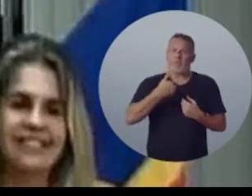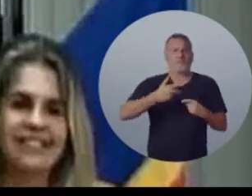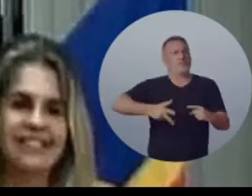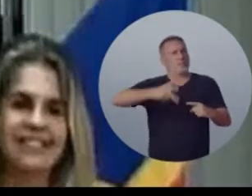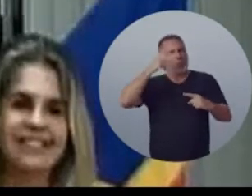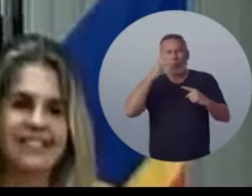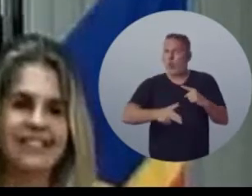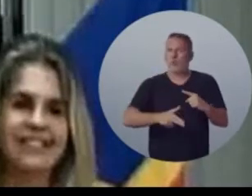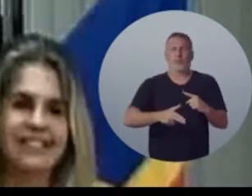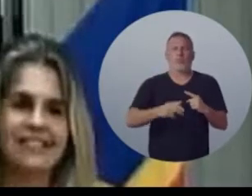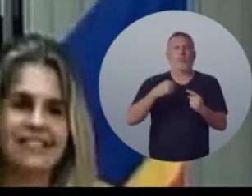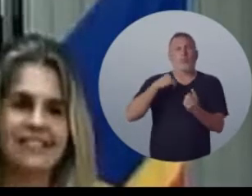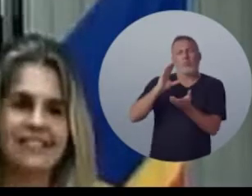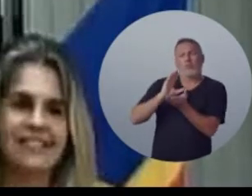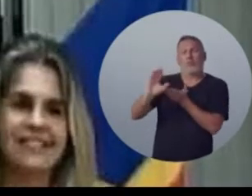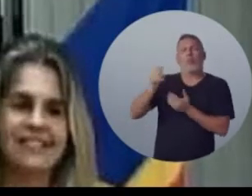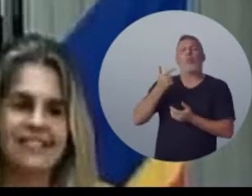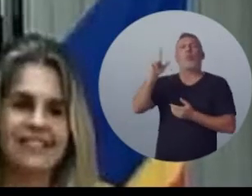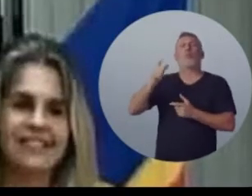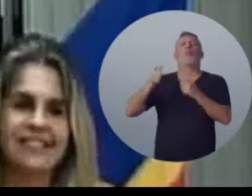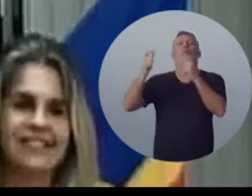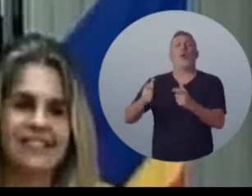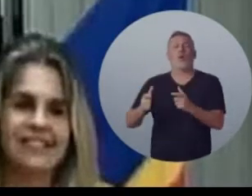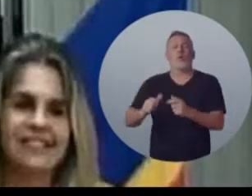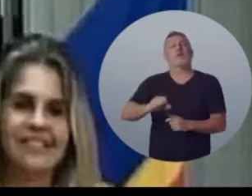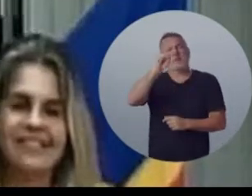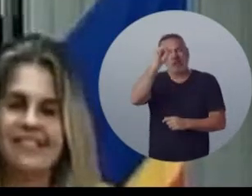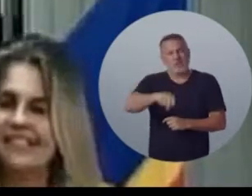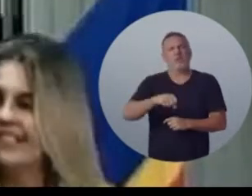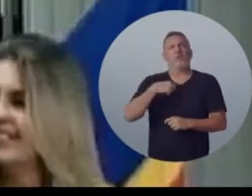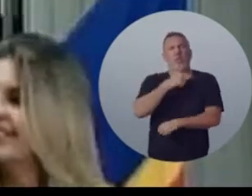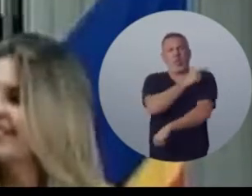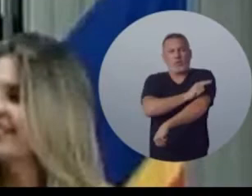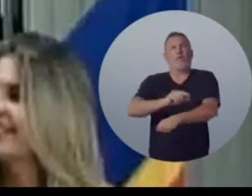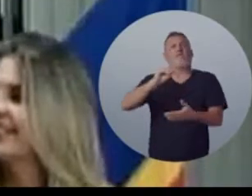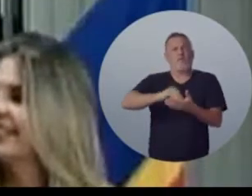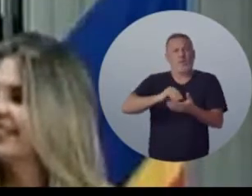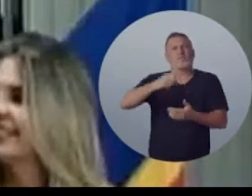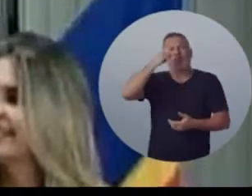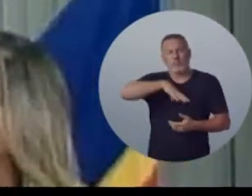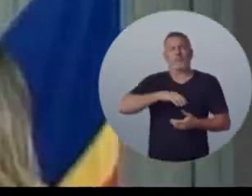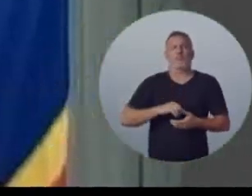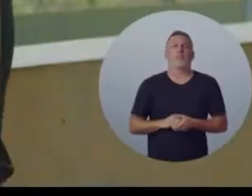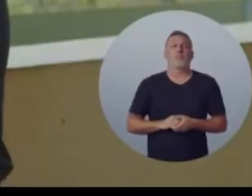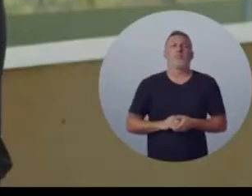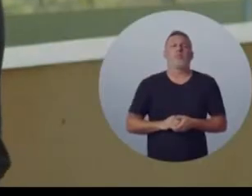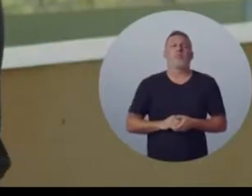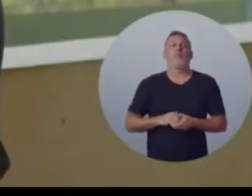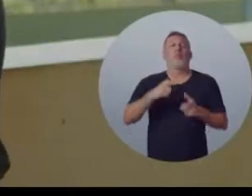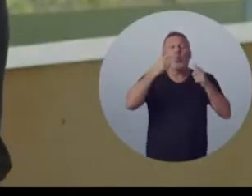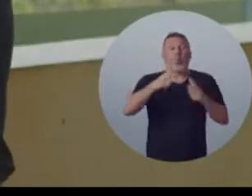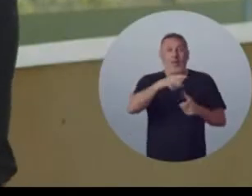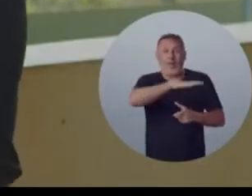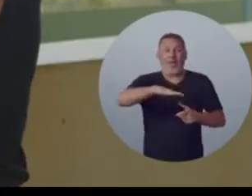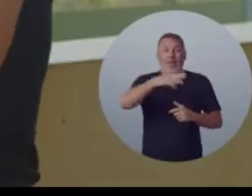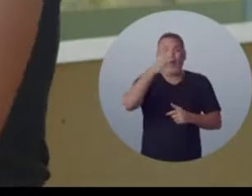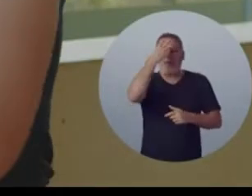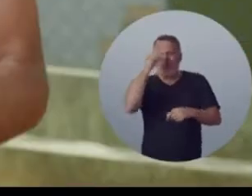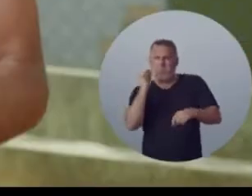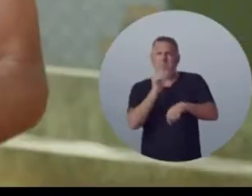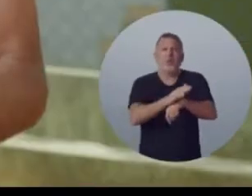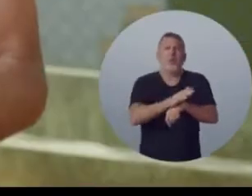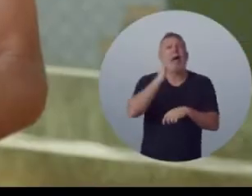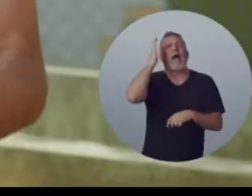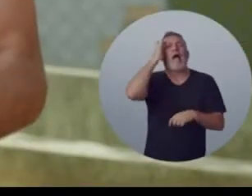ingratidão. Então você não me pede que eu não coloque mais nada para ela não. Vamos colocar nas outras. Eu sou mal educado mesmo. E o que será que a comunidade